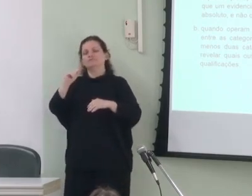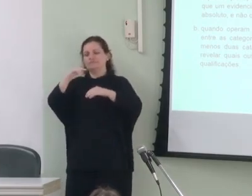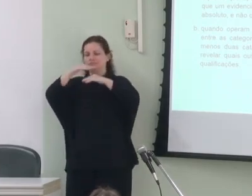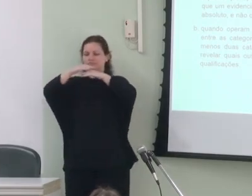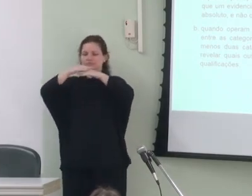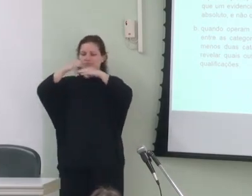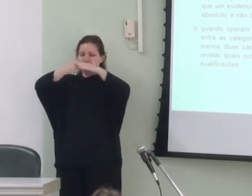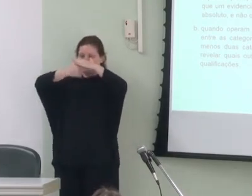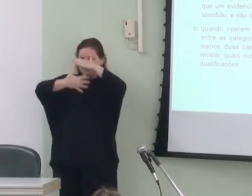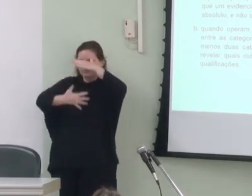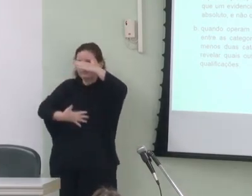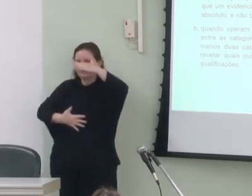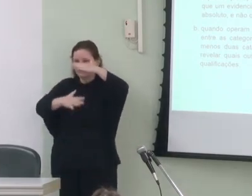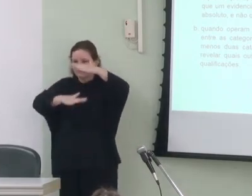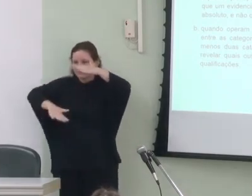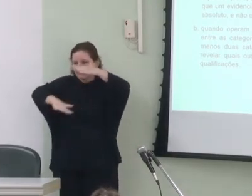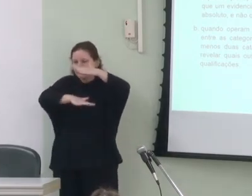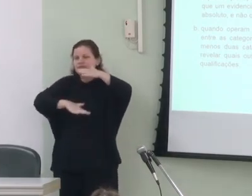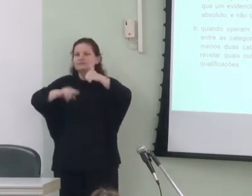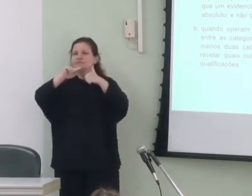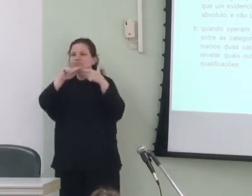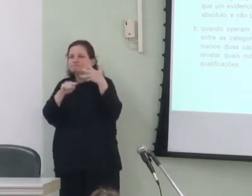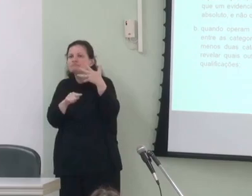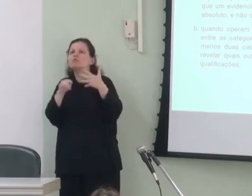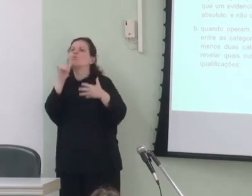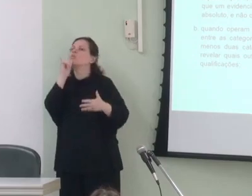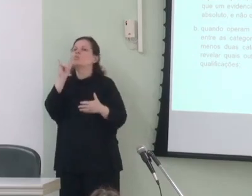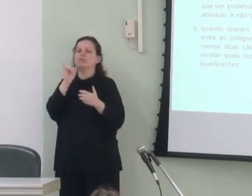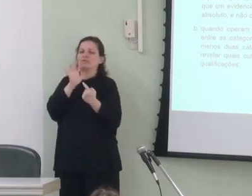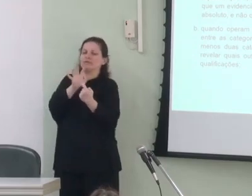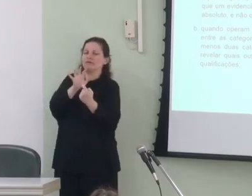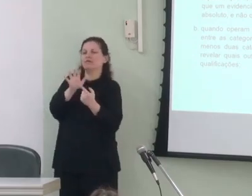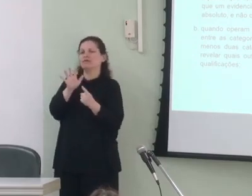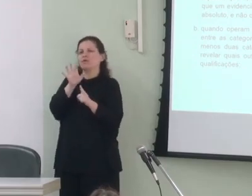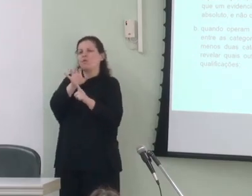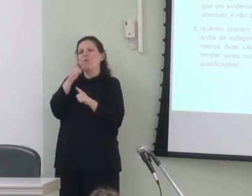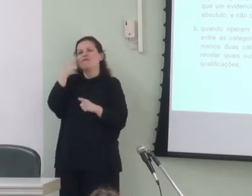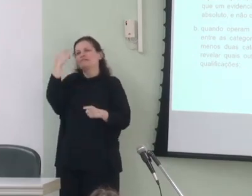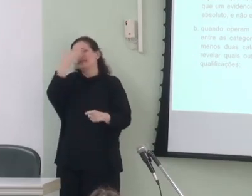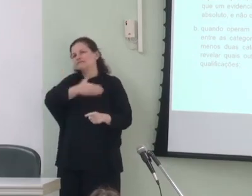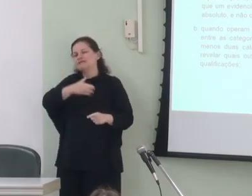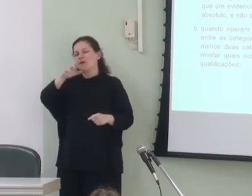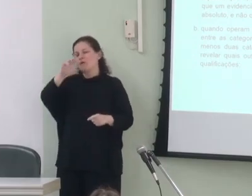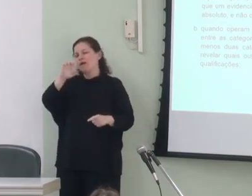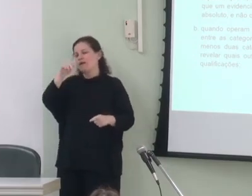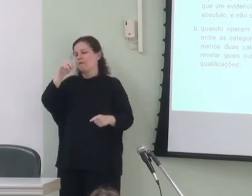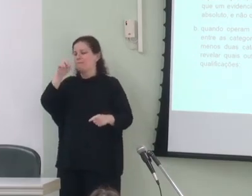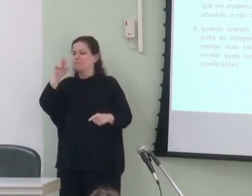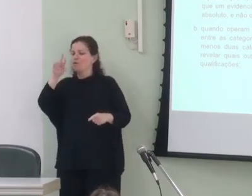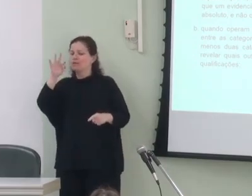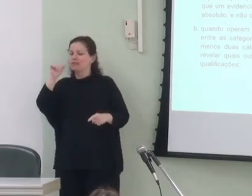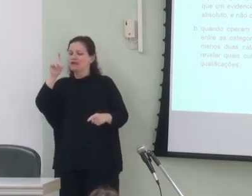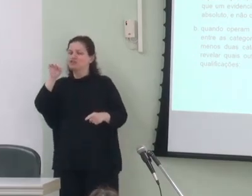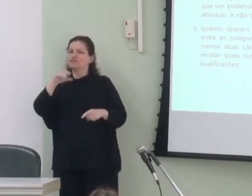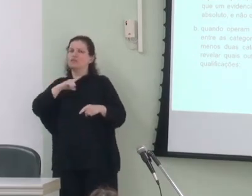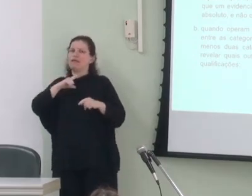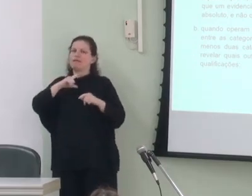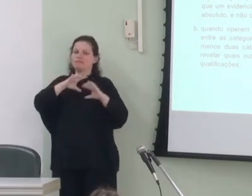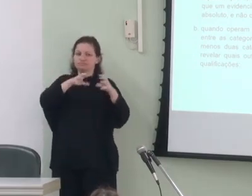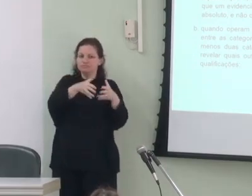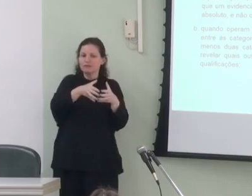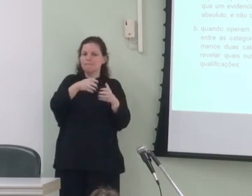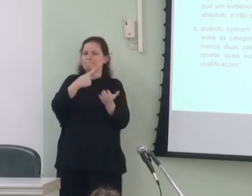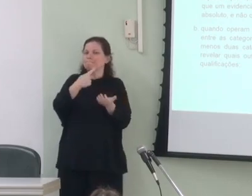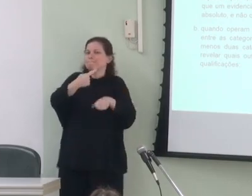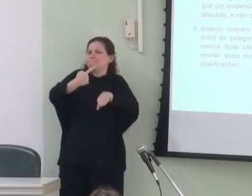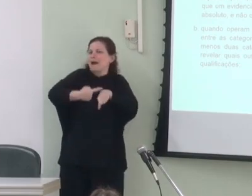em camadas inferiores, implicando, por exemplo, que um evidencial reportativo tem escopo sobre uma marca de tempo absoluto e não